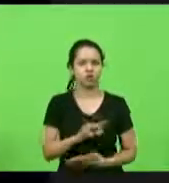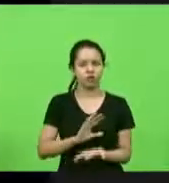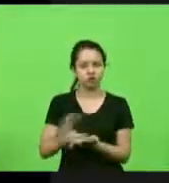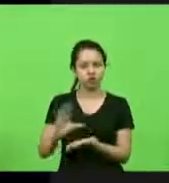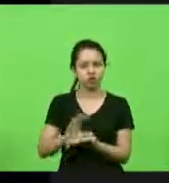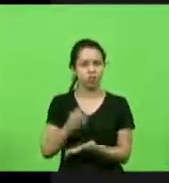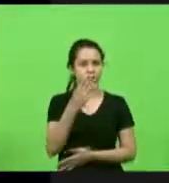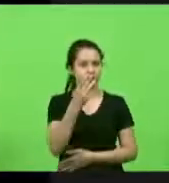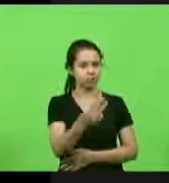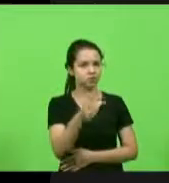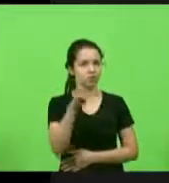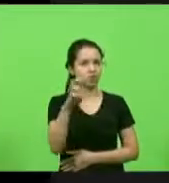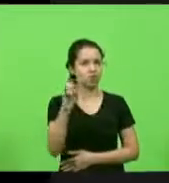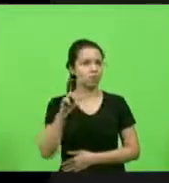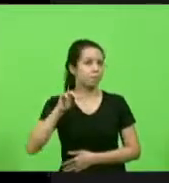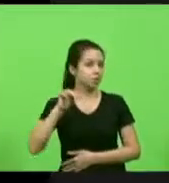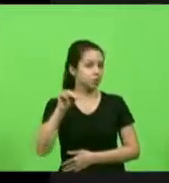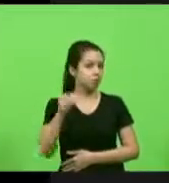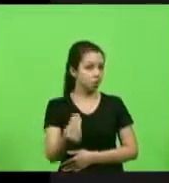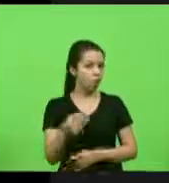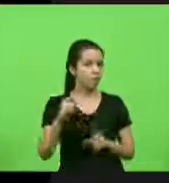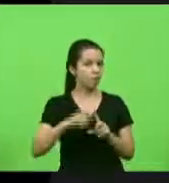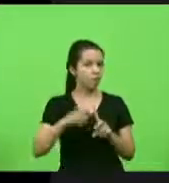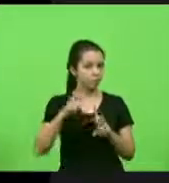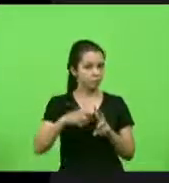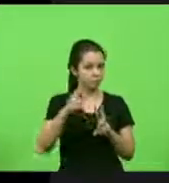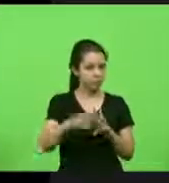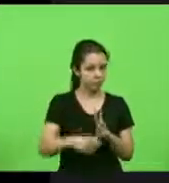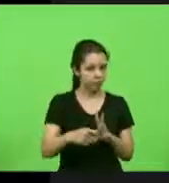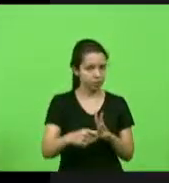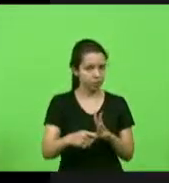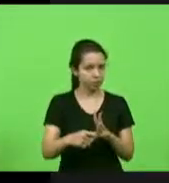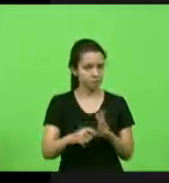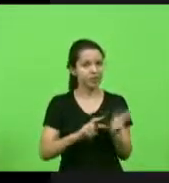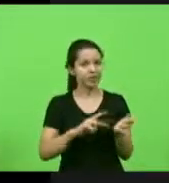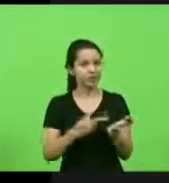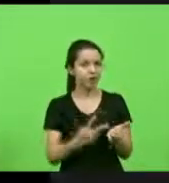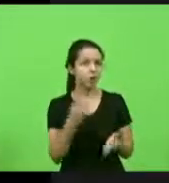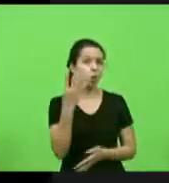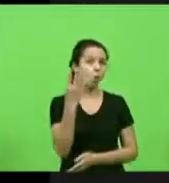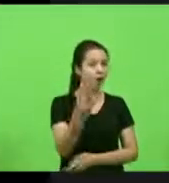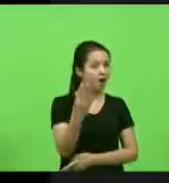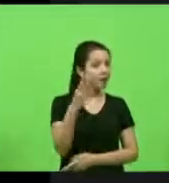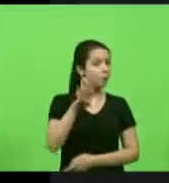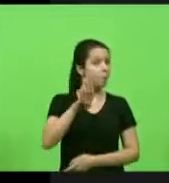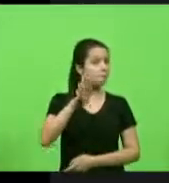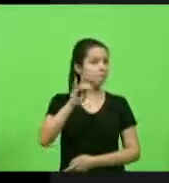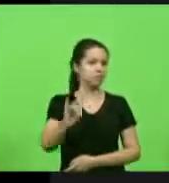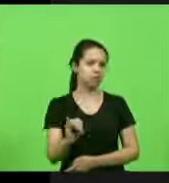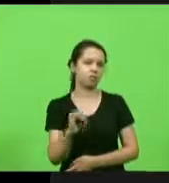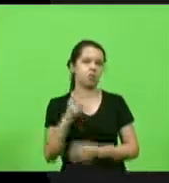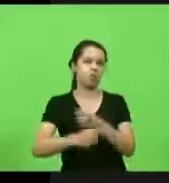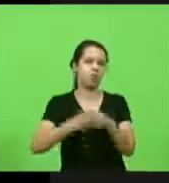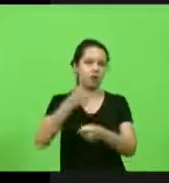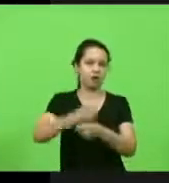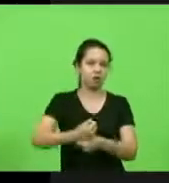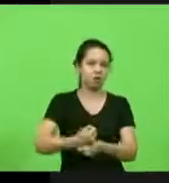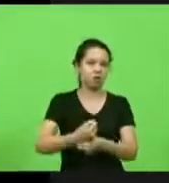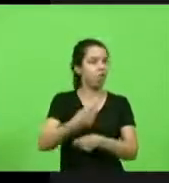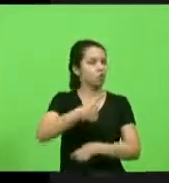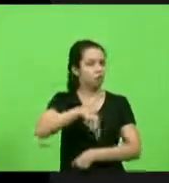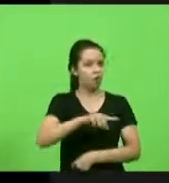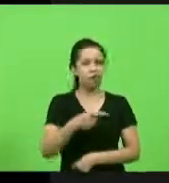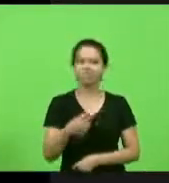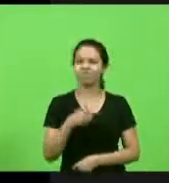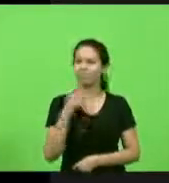milhões por mês ou seja 4 bilhões por ano nós não vamos conseguir